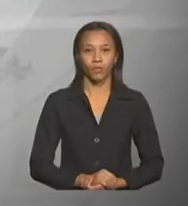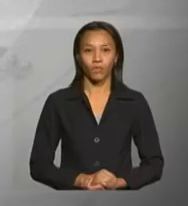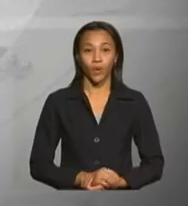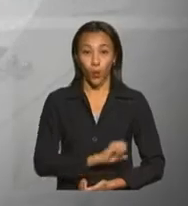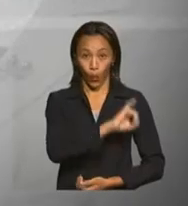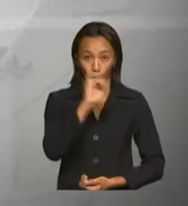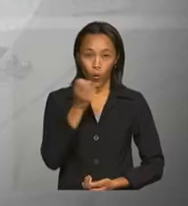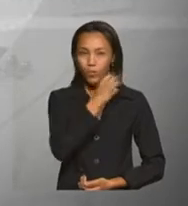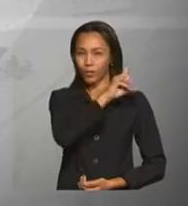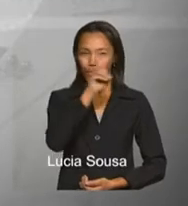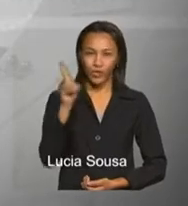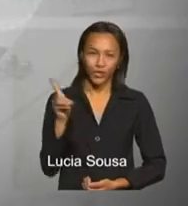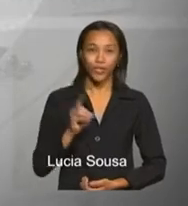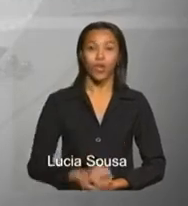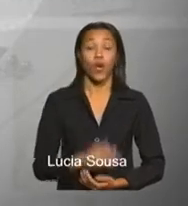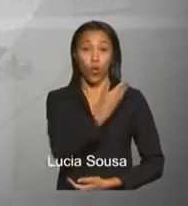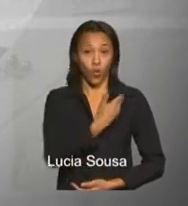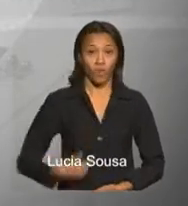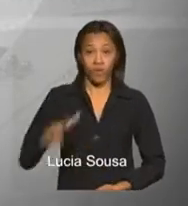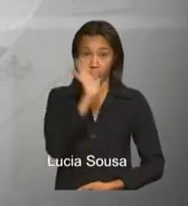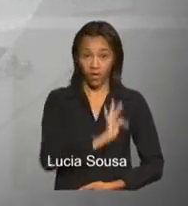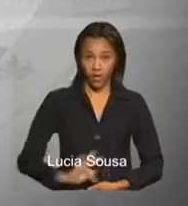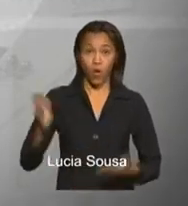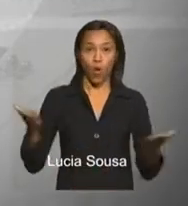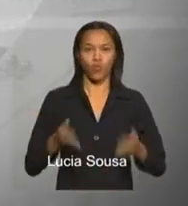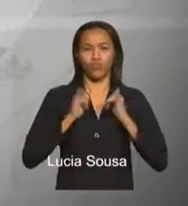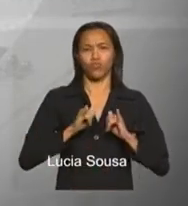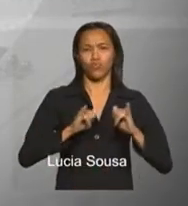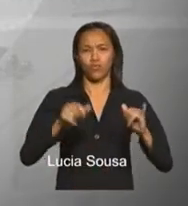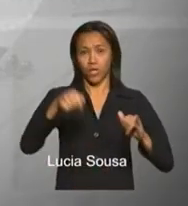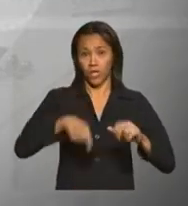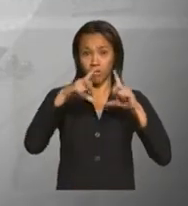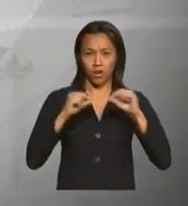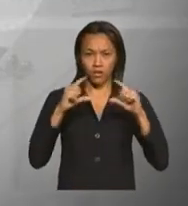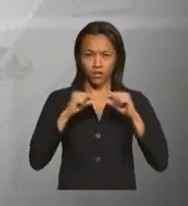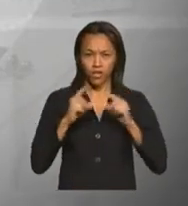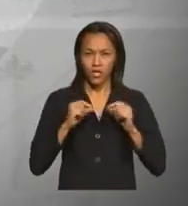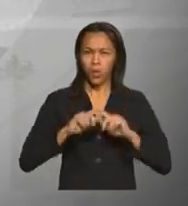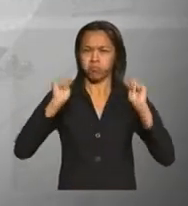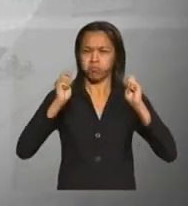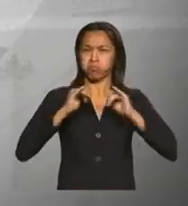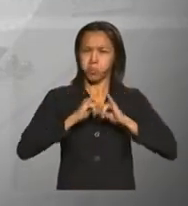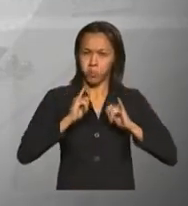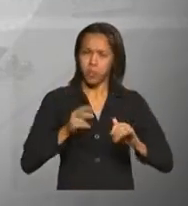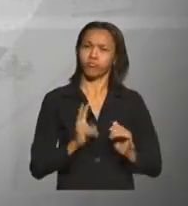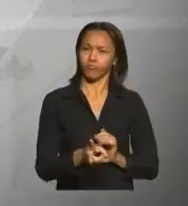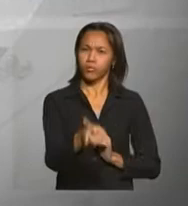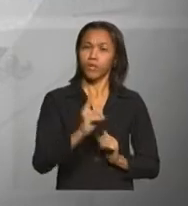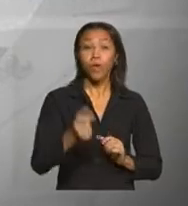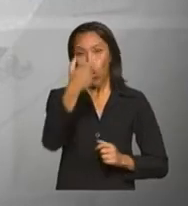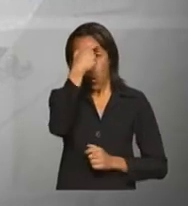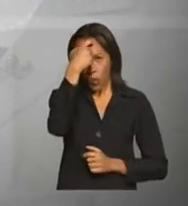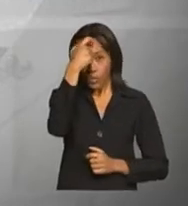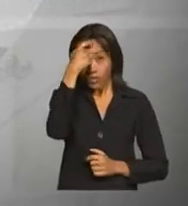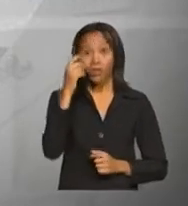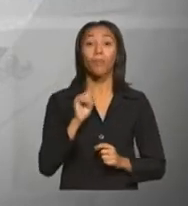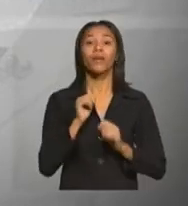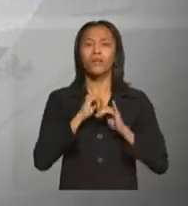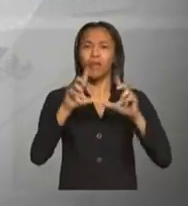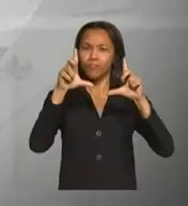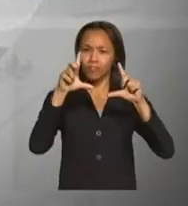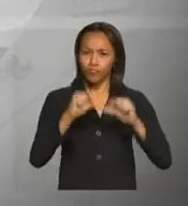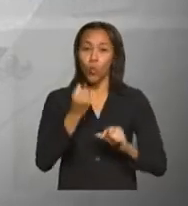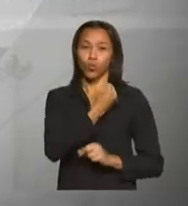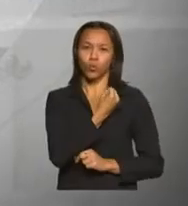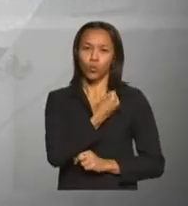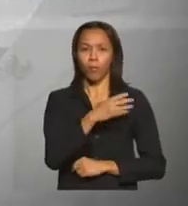Olá, bom dia. O governo federal lança hoje em Brasília uma campanha permanente de conscientização para reduzir o